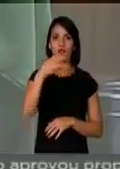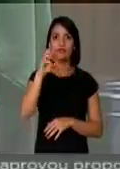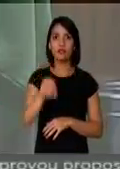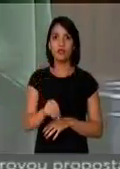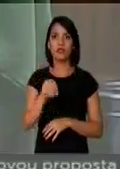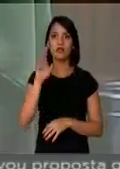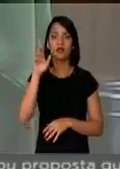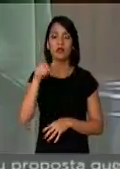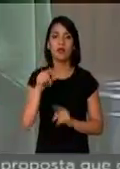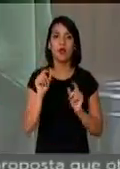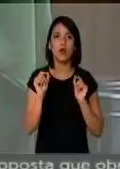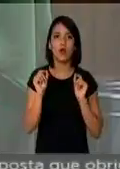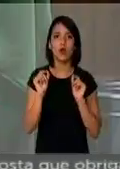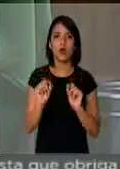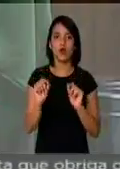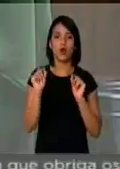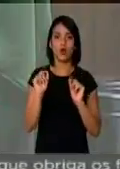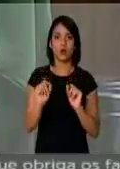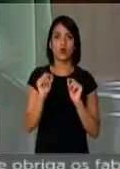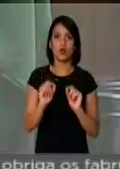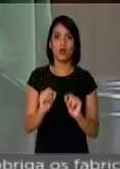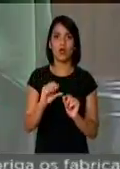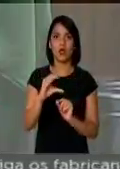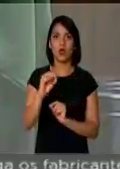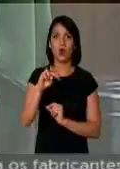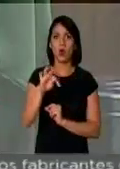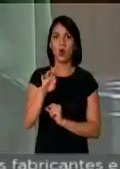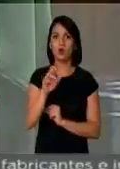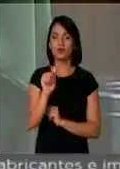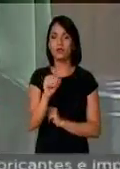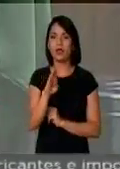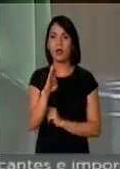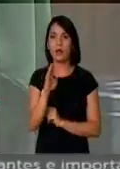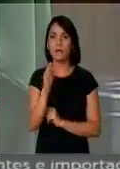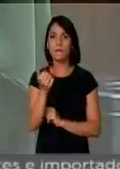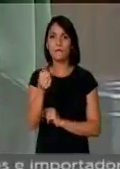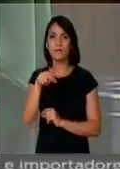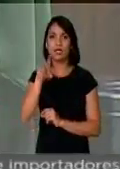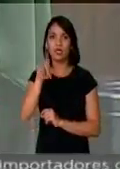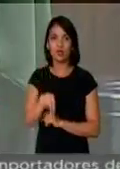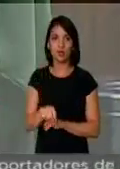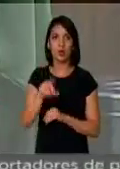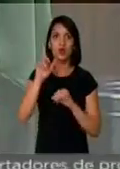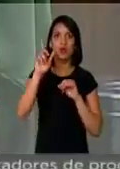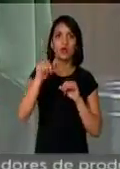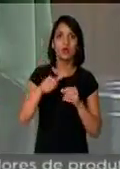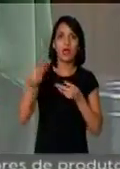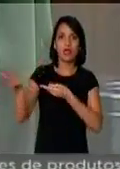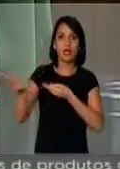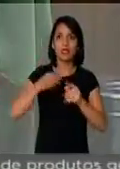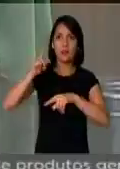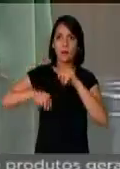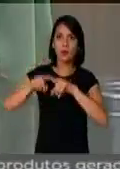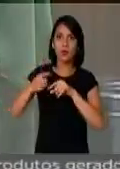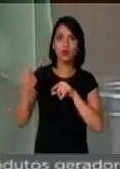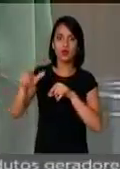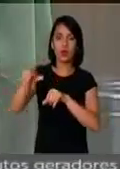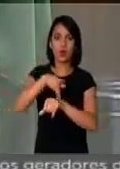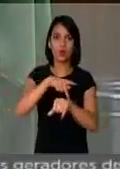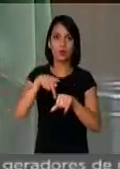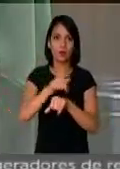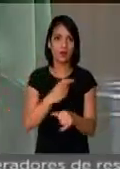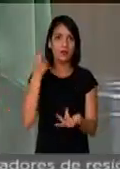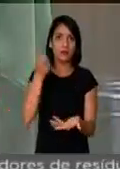contrabando do nosso país. Para quem não sabe, o Brasil perde a cada ano quase 30 bilhões de